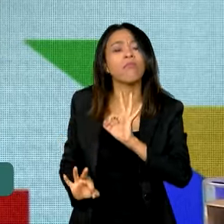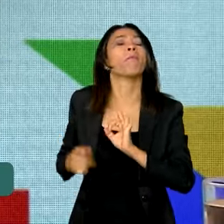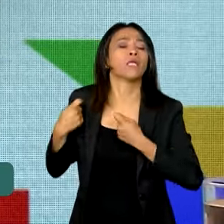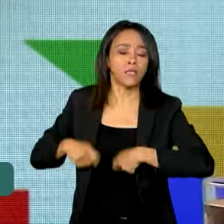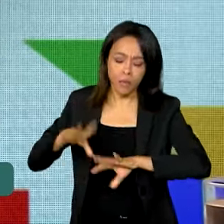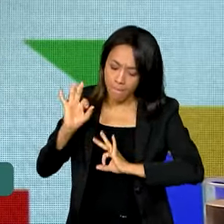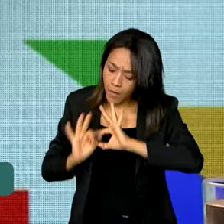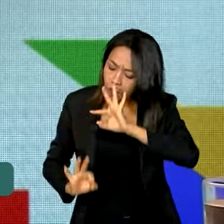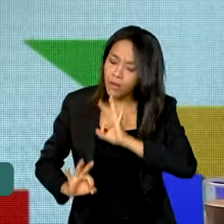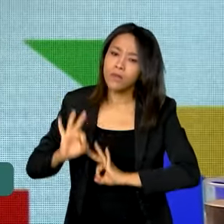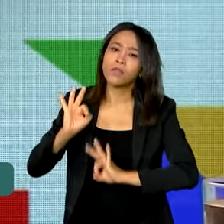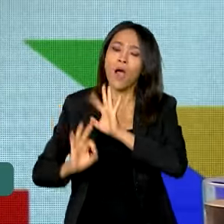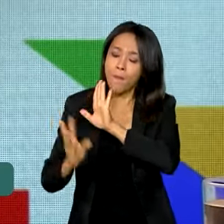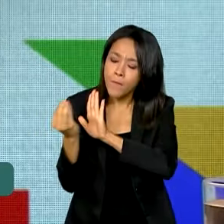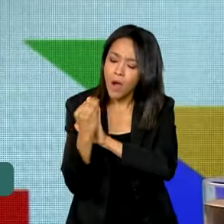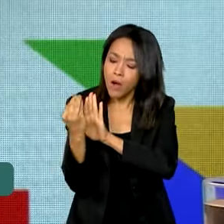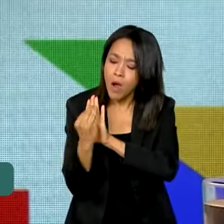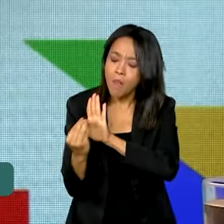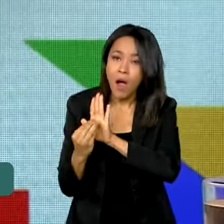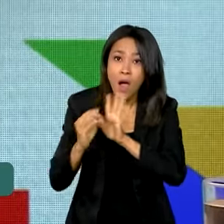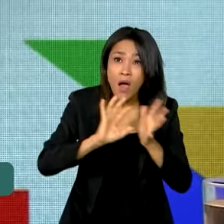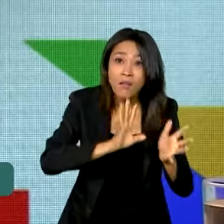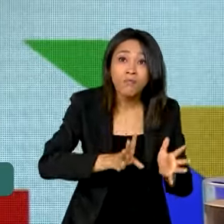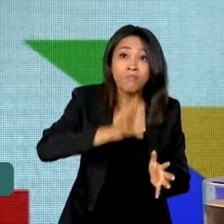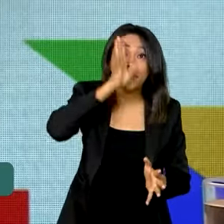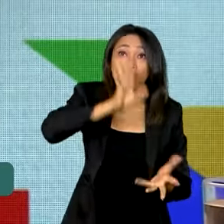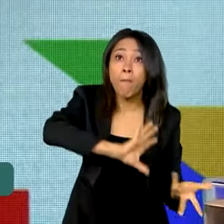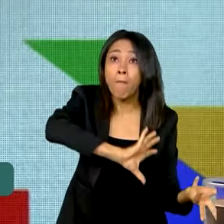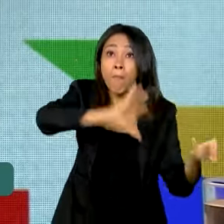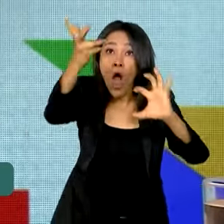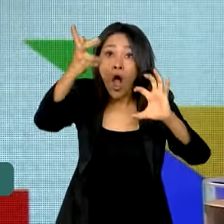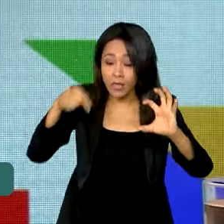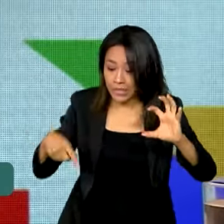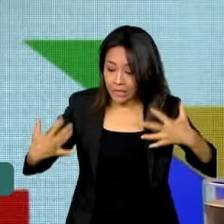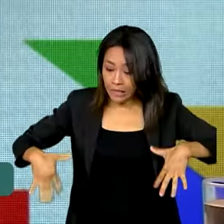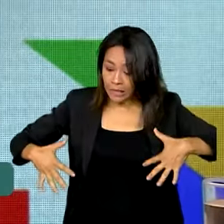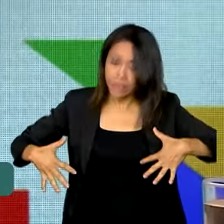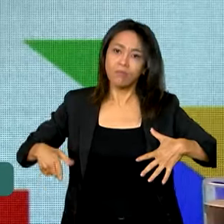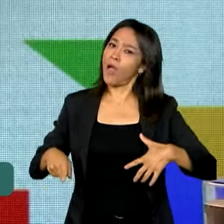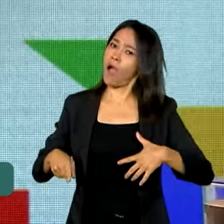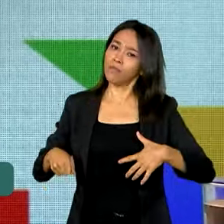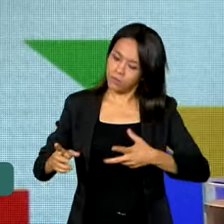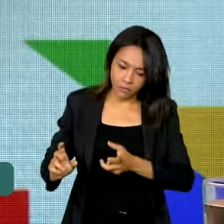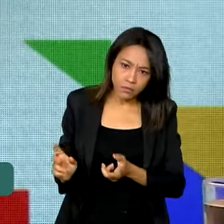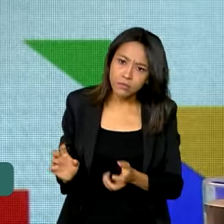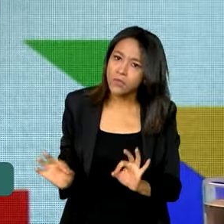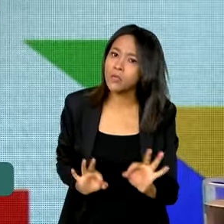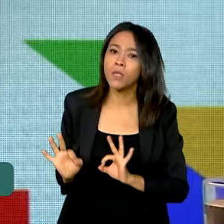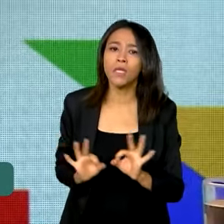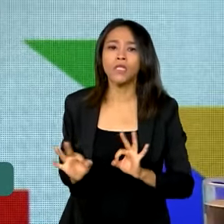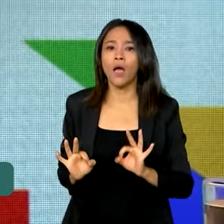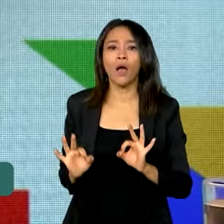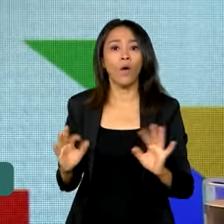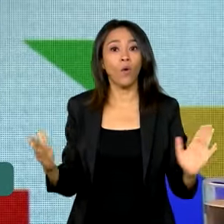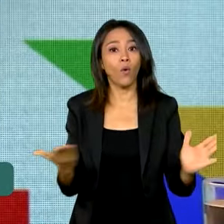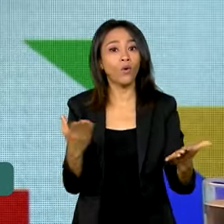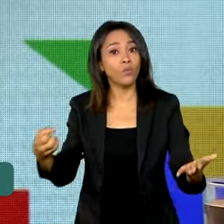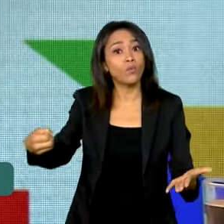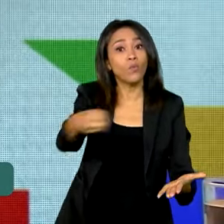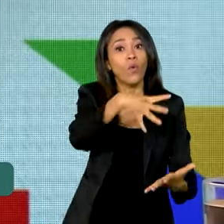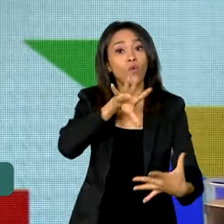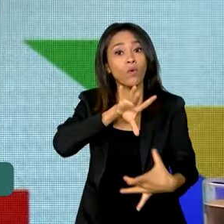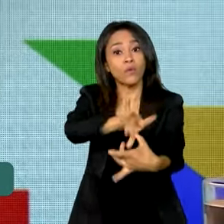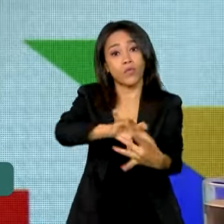planejar-se para eventos climáticos severos, porque nós entramos numa nova realidade no setor de energia do